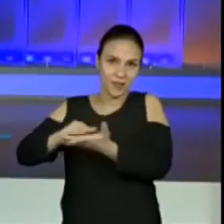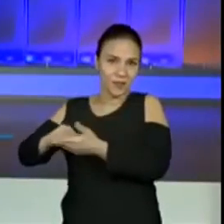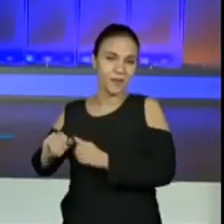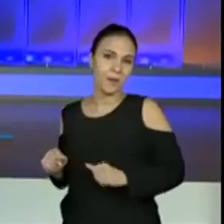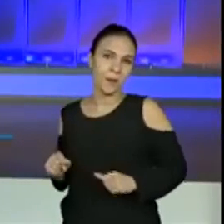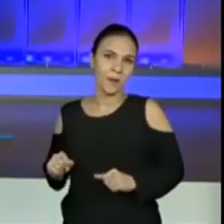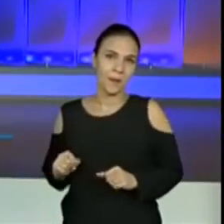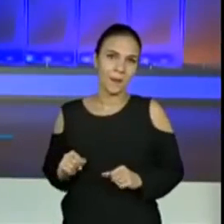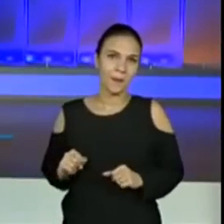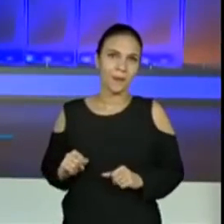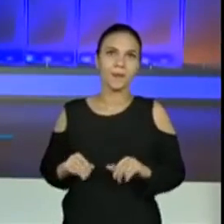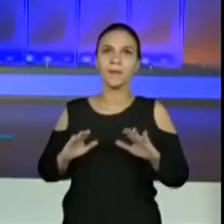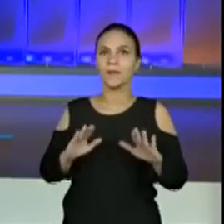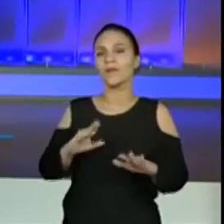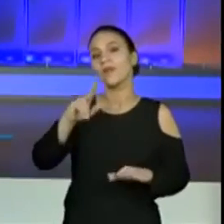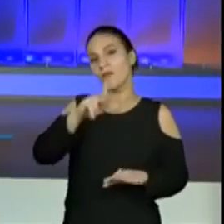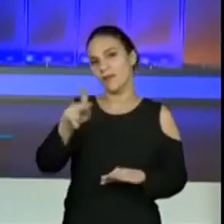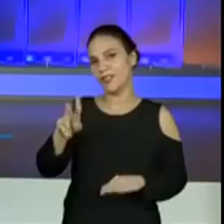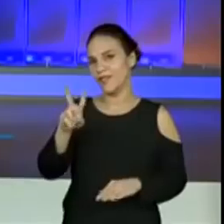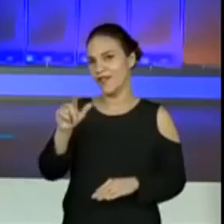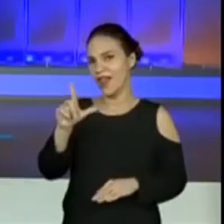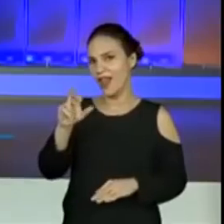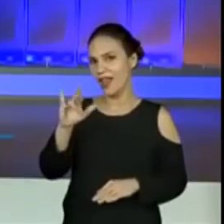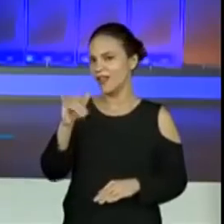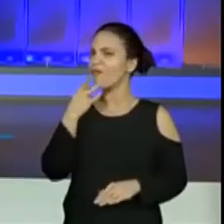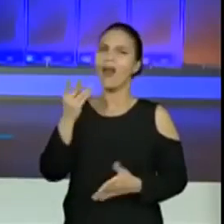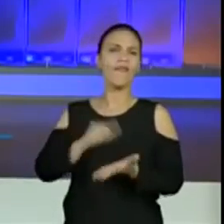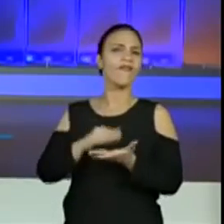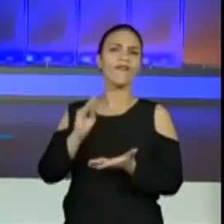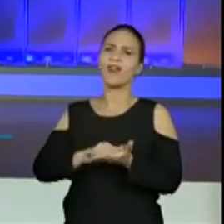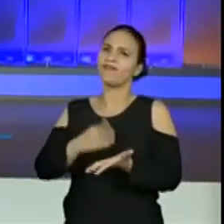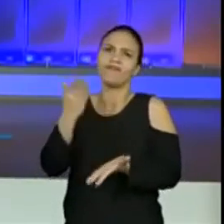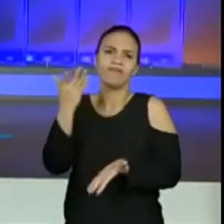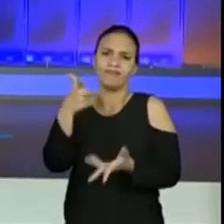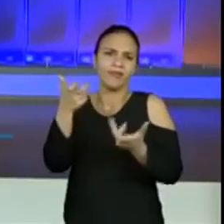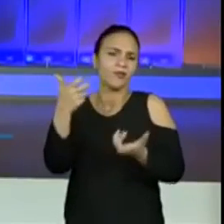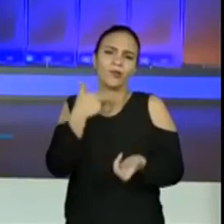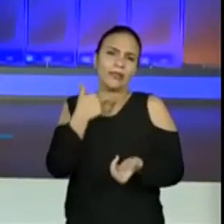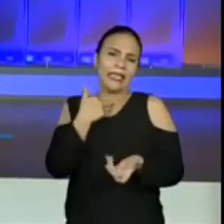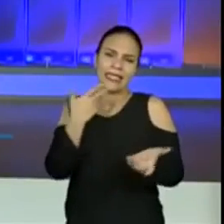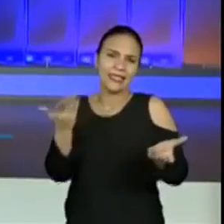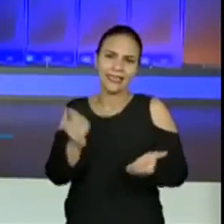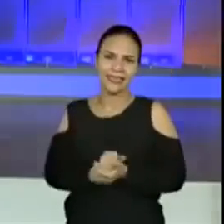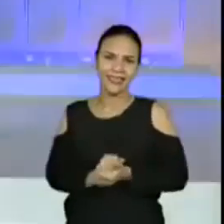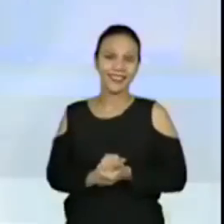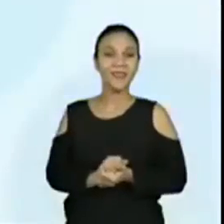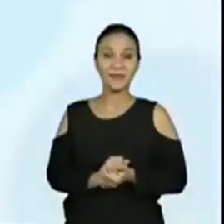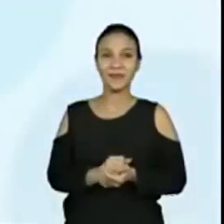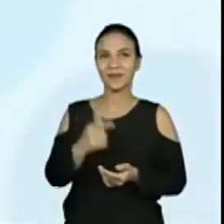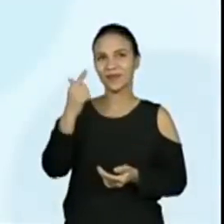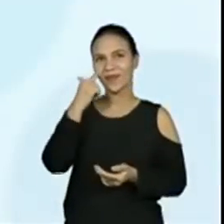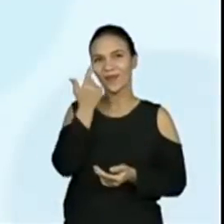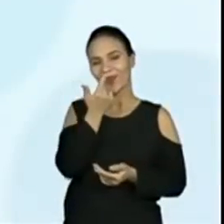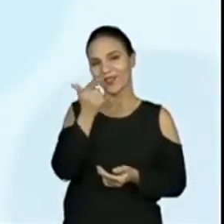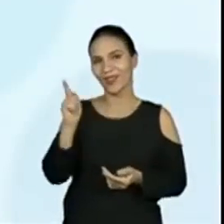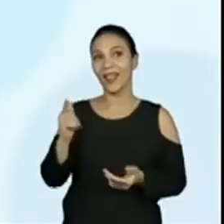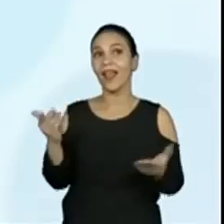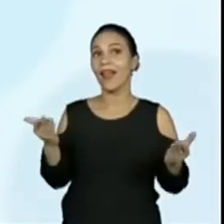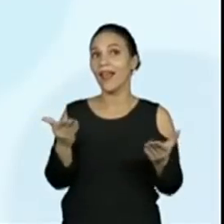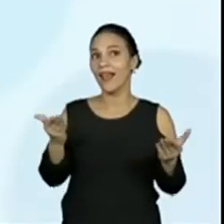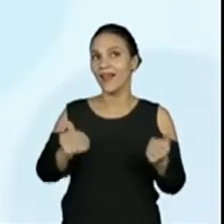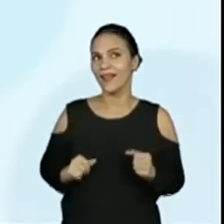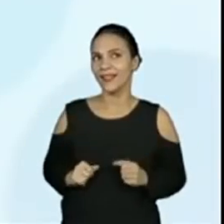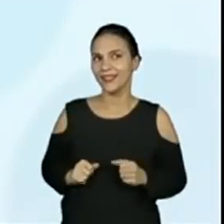Ainda não. A professora Valéria disse que não dá para saber. Então, vamos continuar. Qual que é a próxima? Já sei. Aqui, oráculo, a próxima